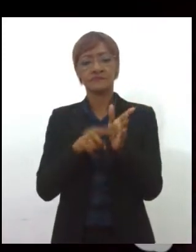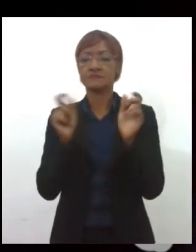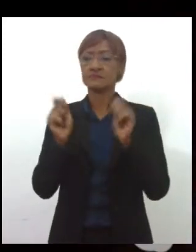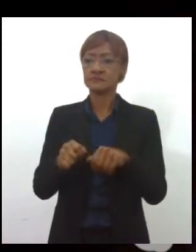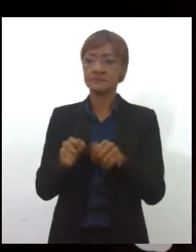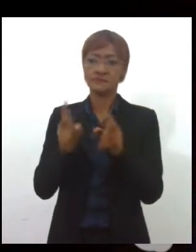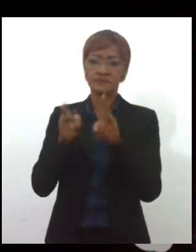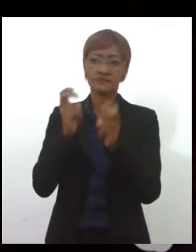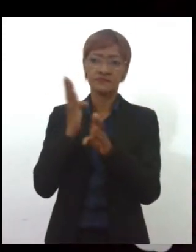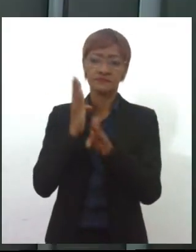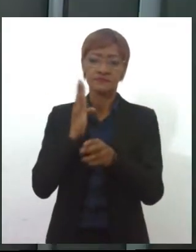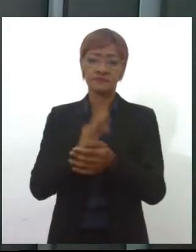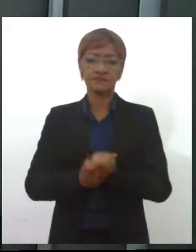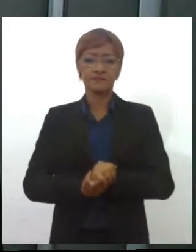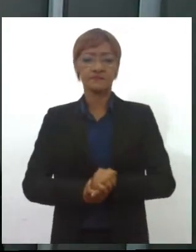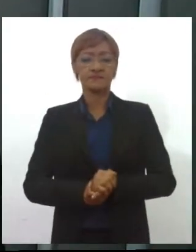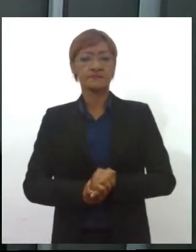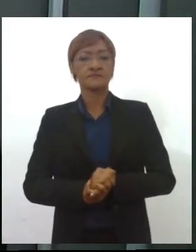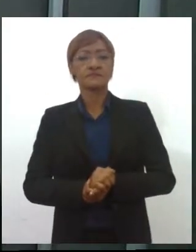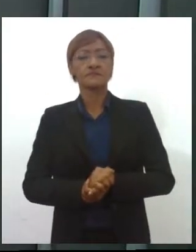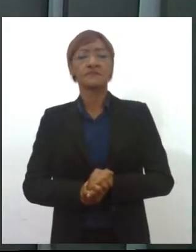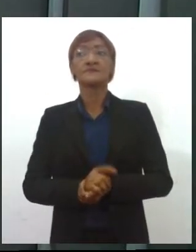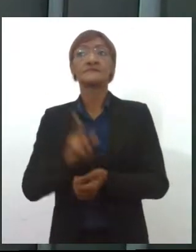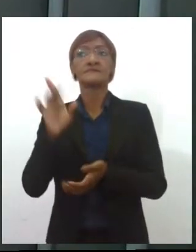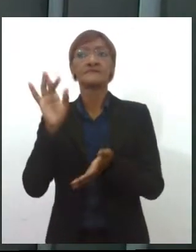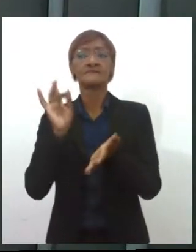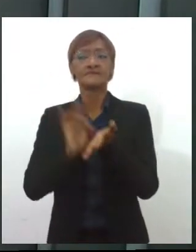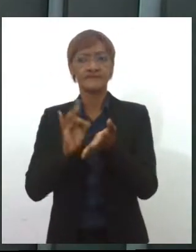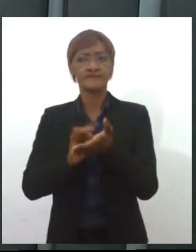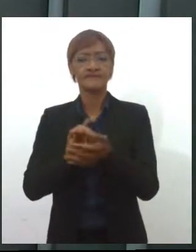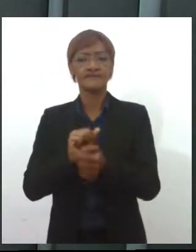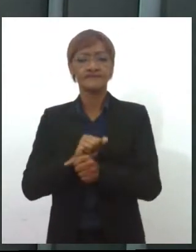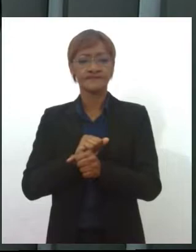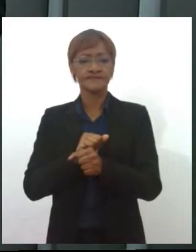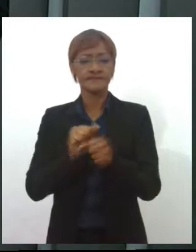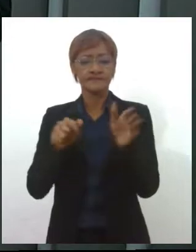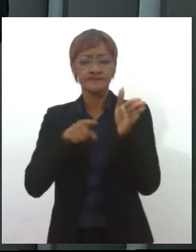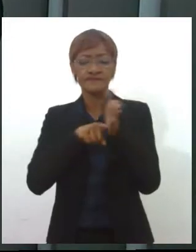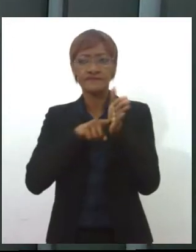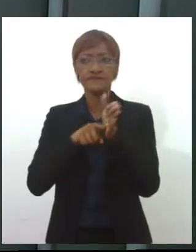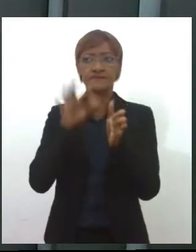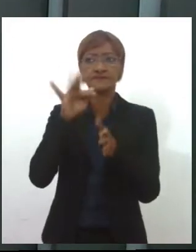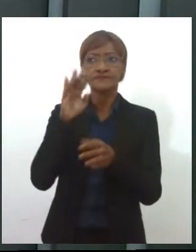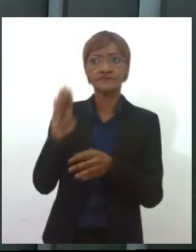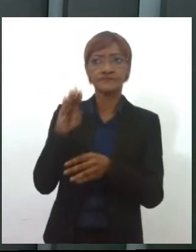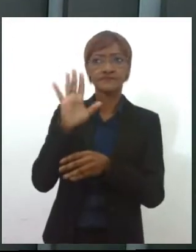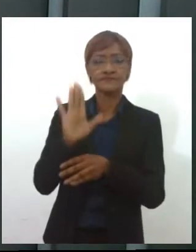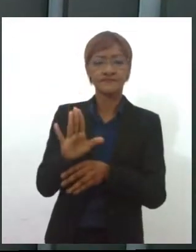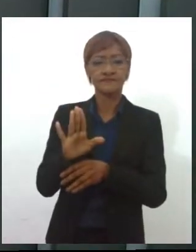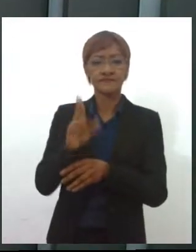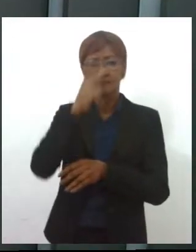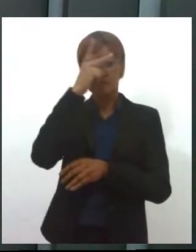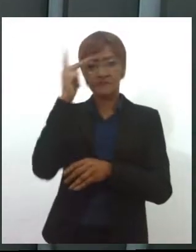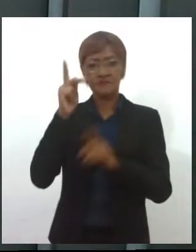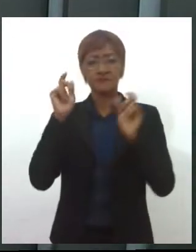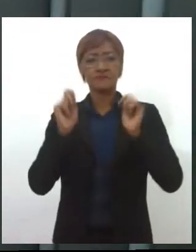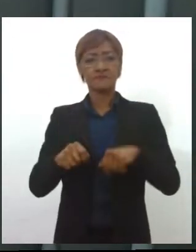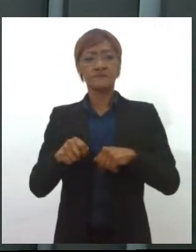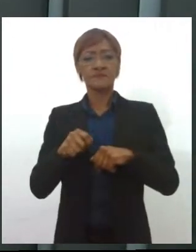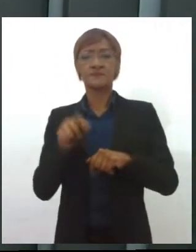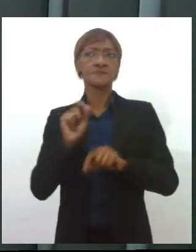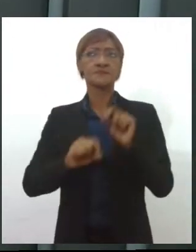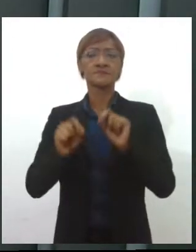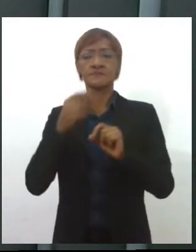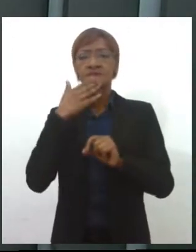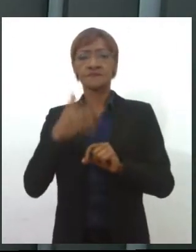diagnóstico. É verdade que o tratamento da fibromialgia, ele possibilita que as pessoas tenham um avanço muito melhor em relação a